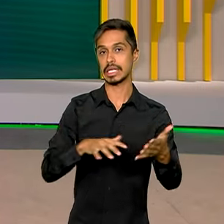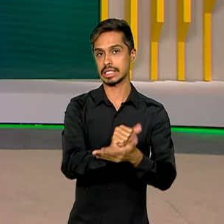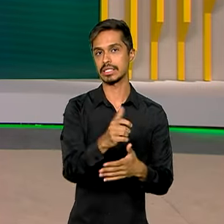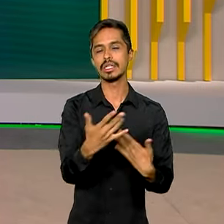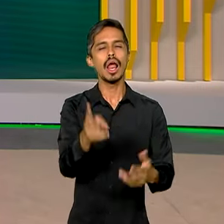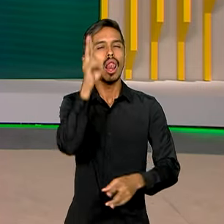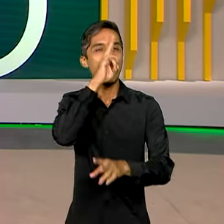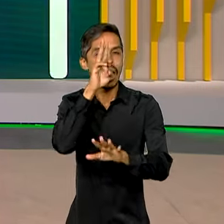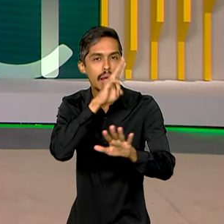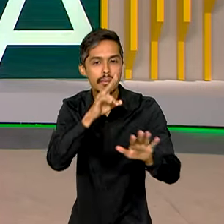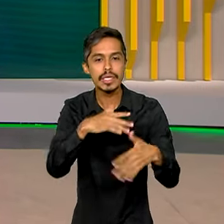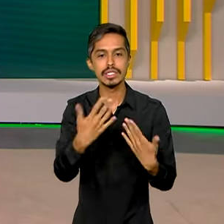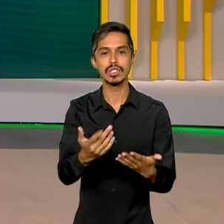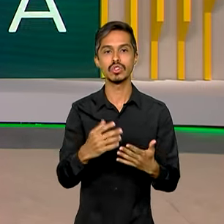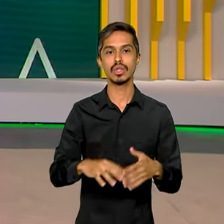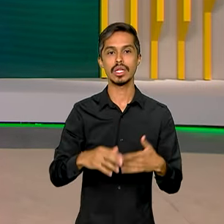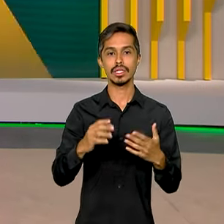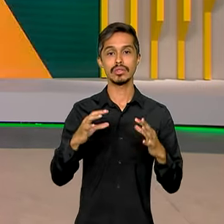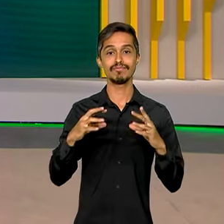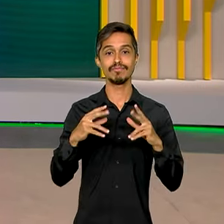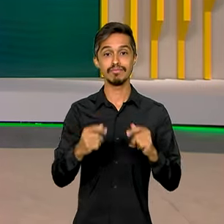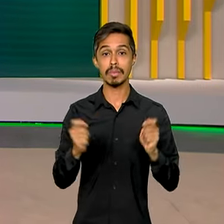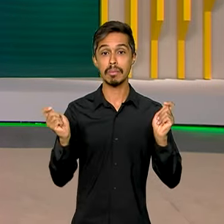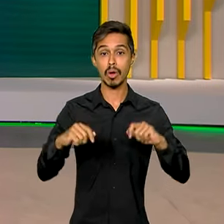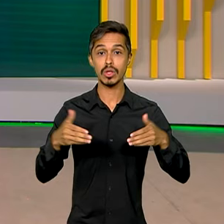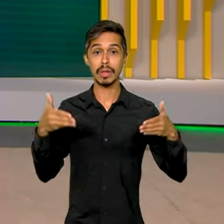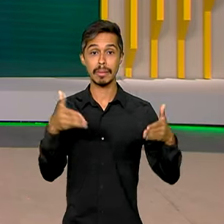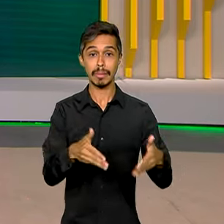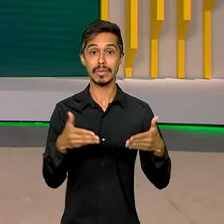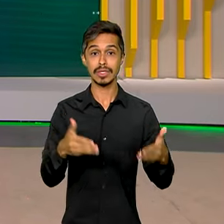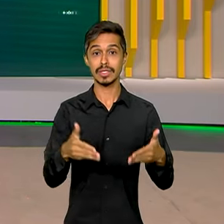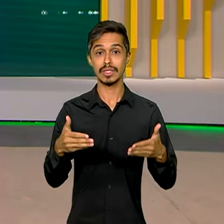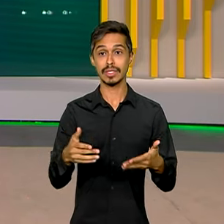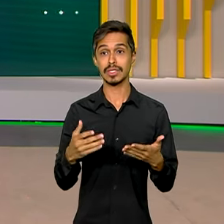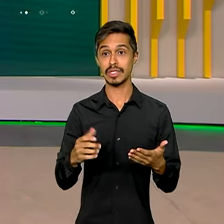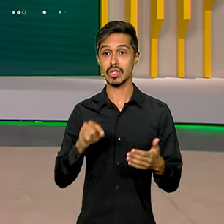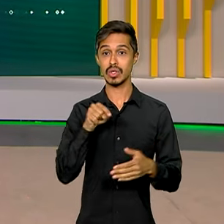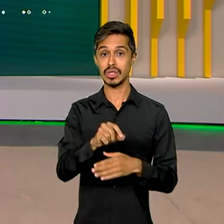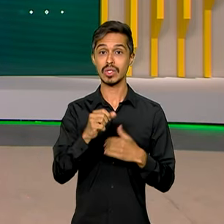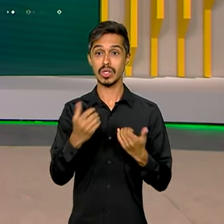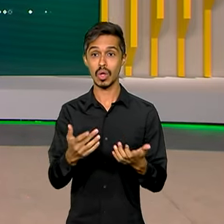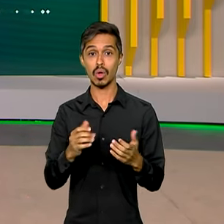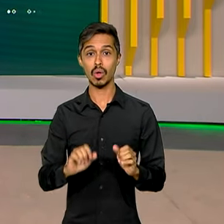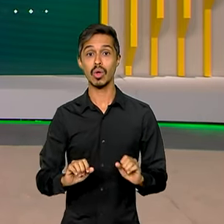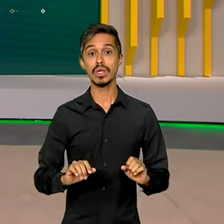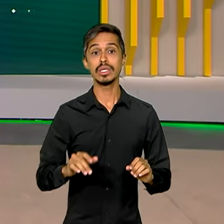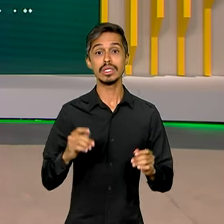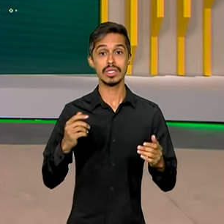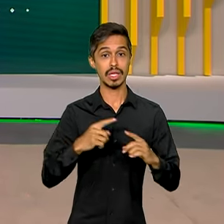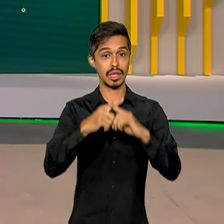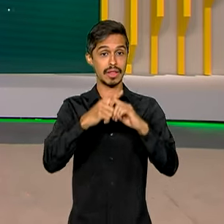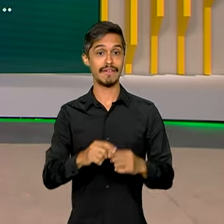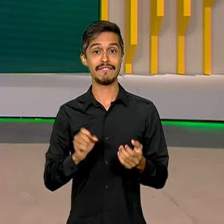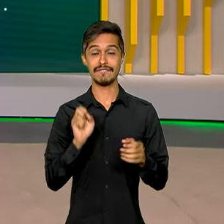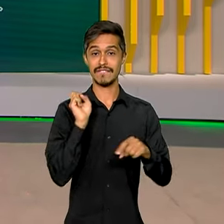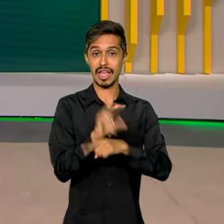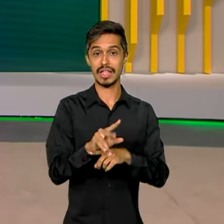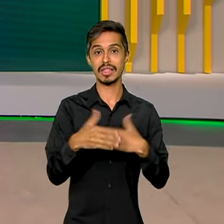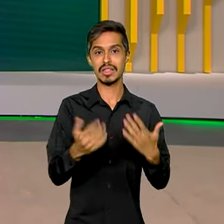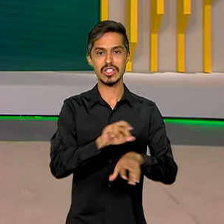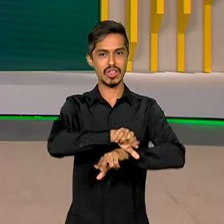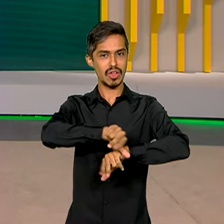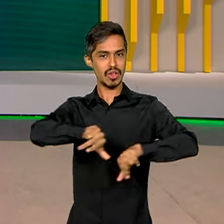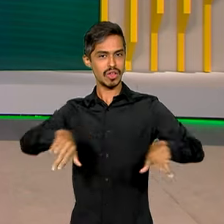podem participar aí desse concurso, disputando aí vagas para